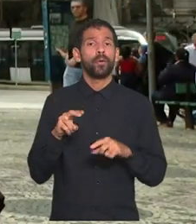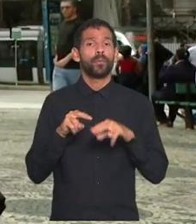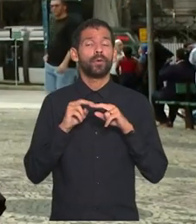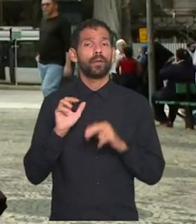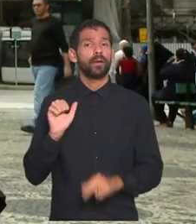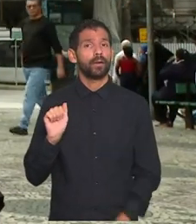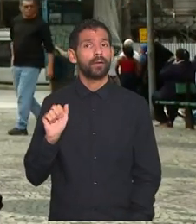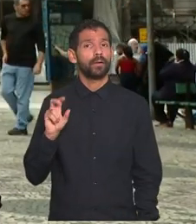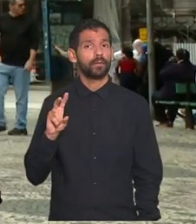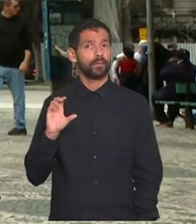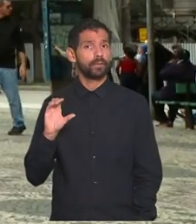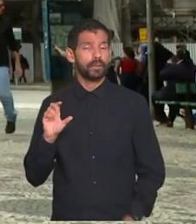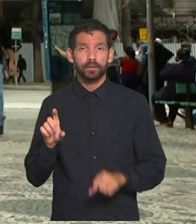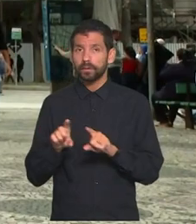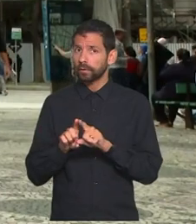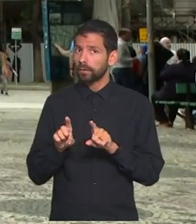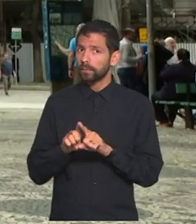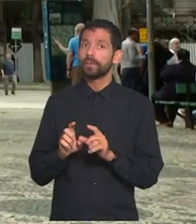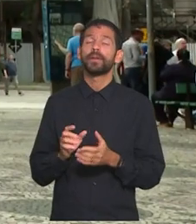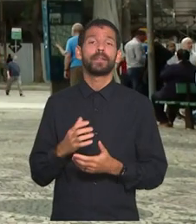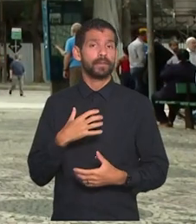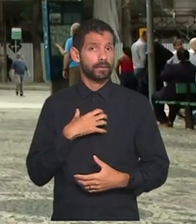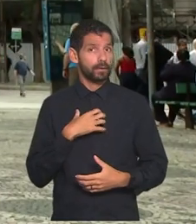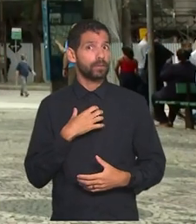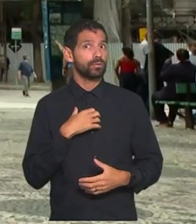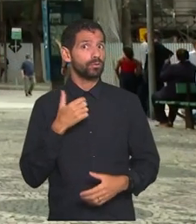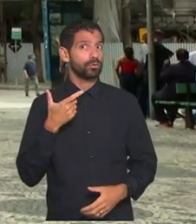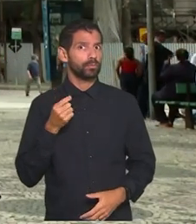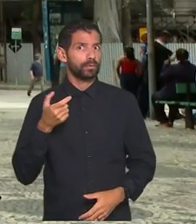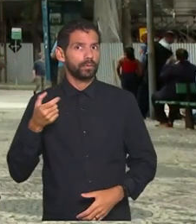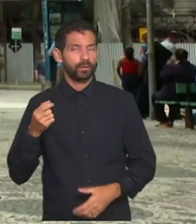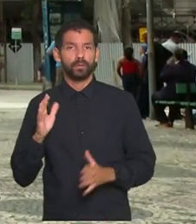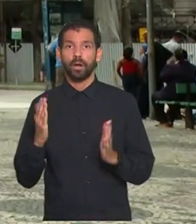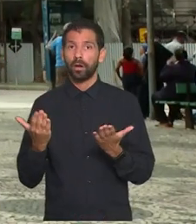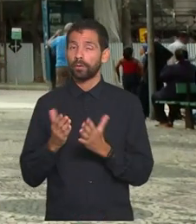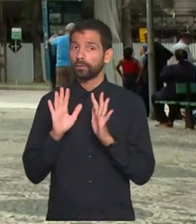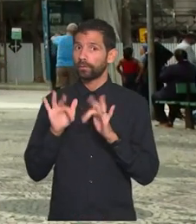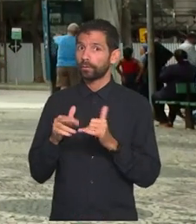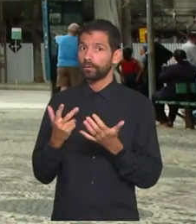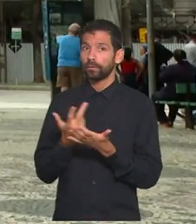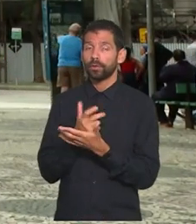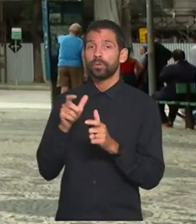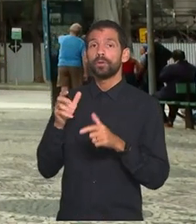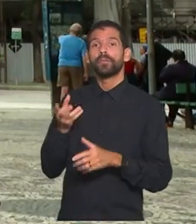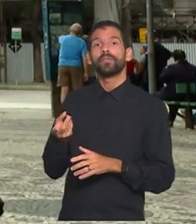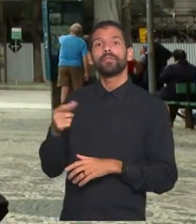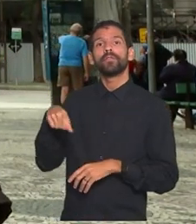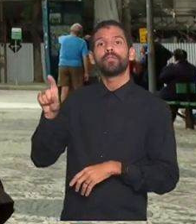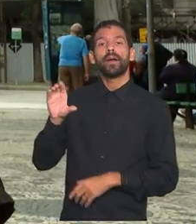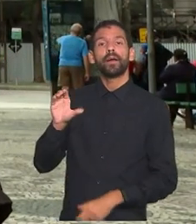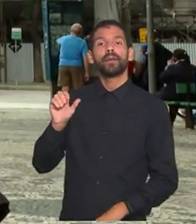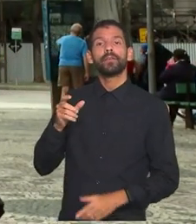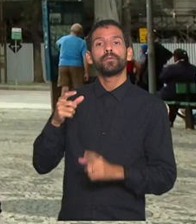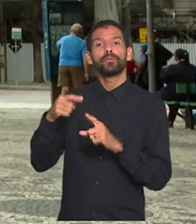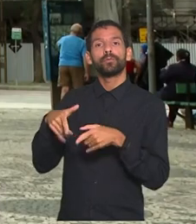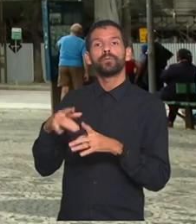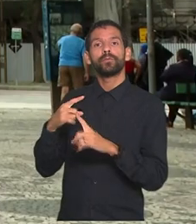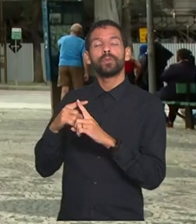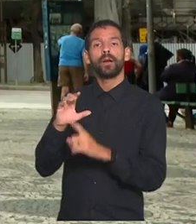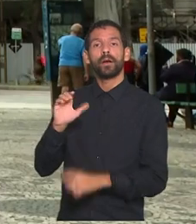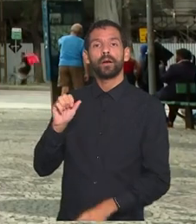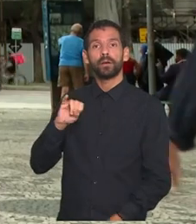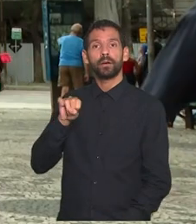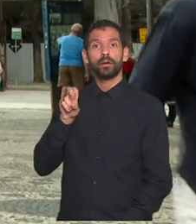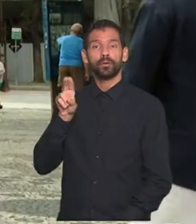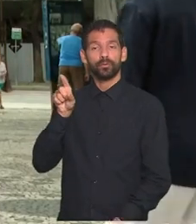de complicações de um AVC que ele sofreu em 2020. Ao fim do velório, o corpo do artista vai ser levado para o crematório do cemitério da